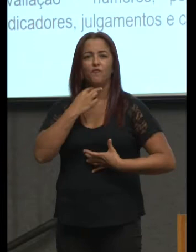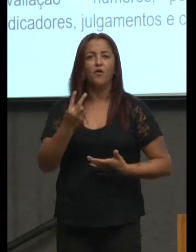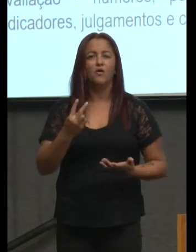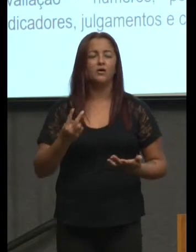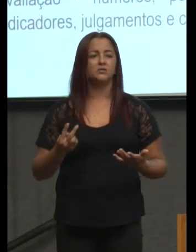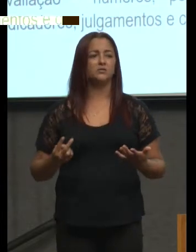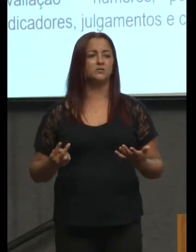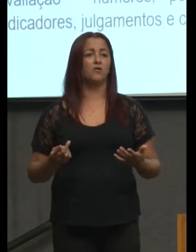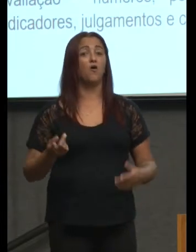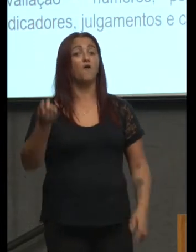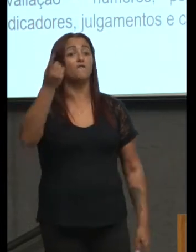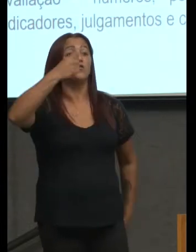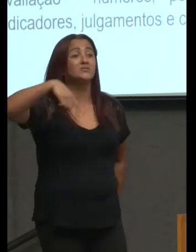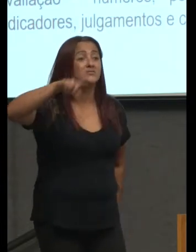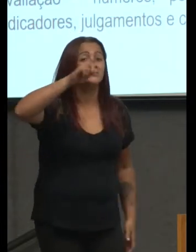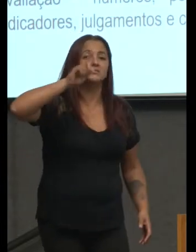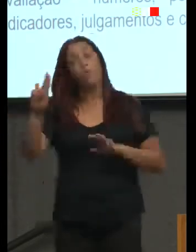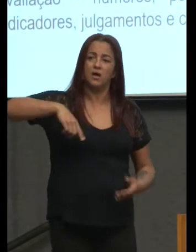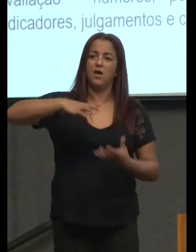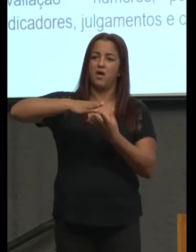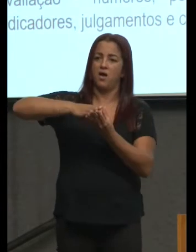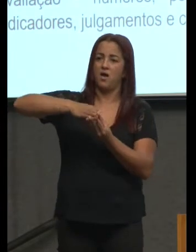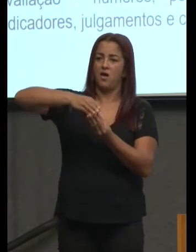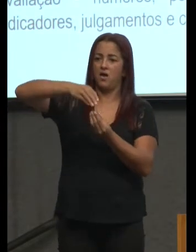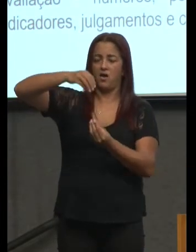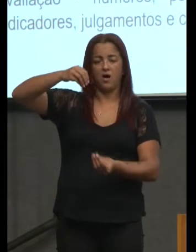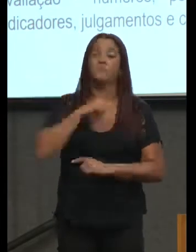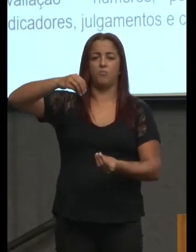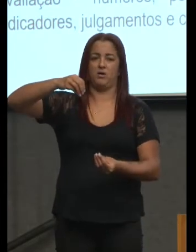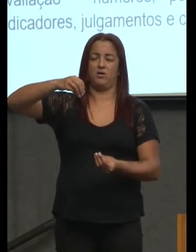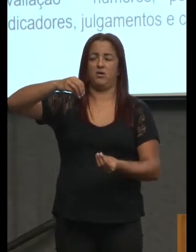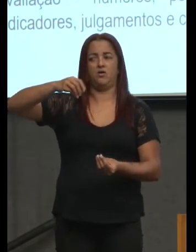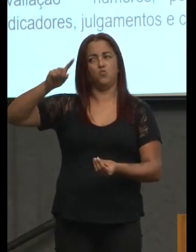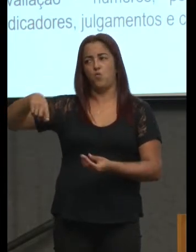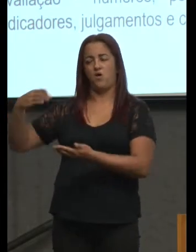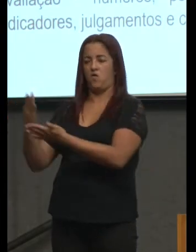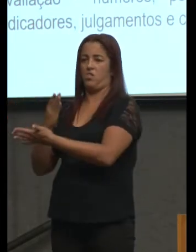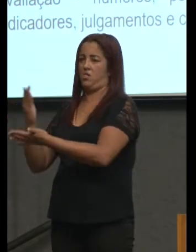vocês são a alma dos alunos gente não são os livros